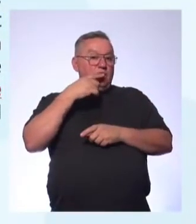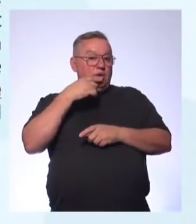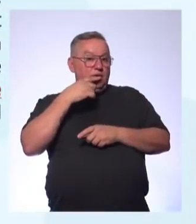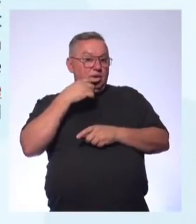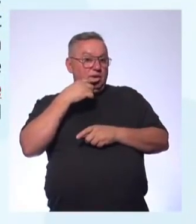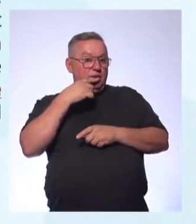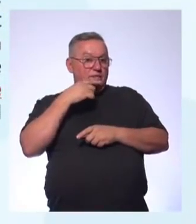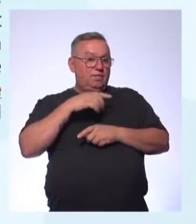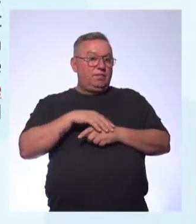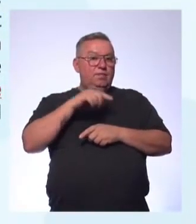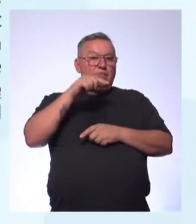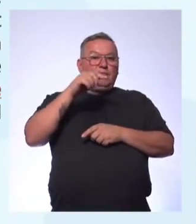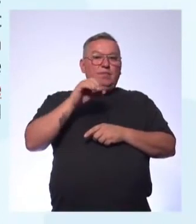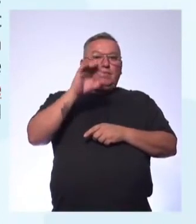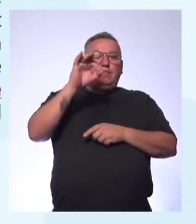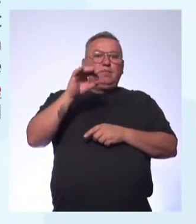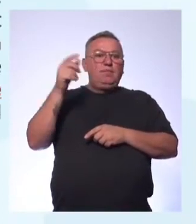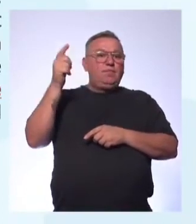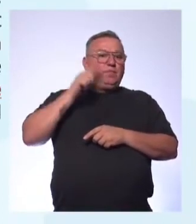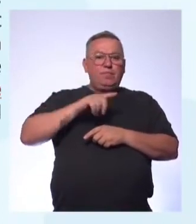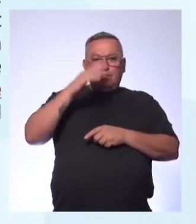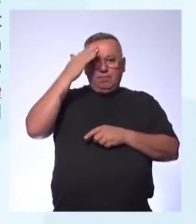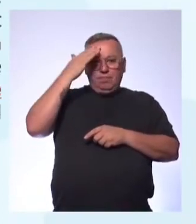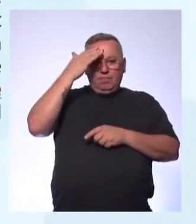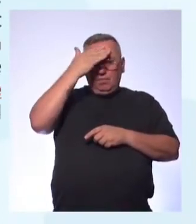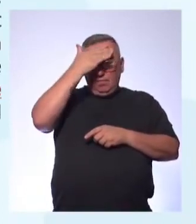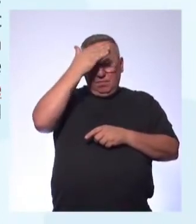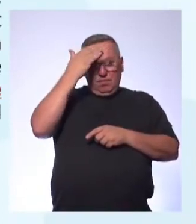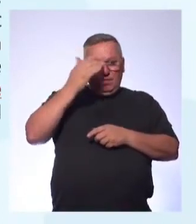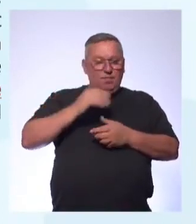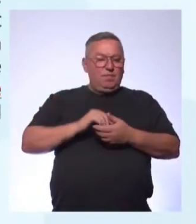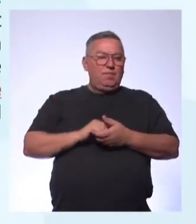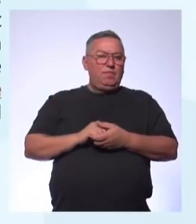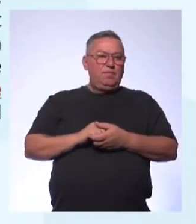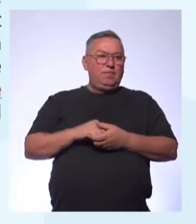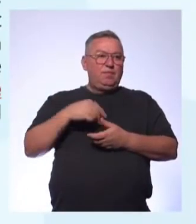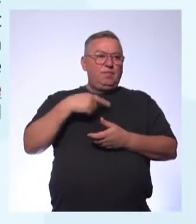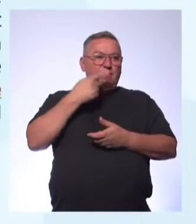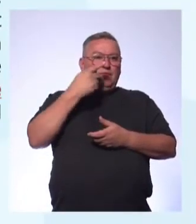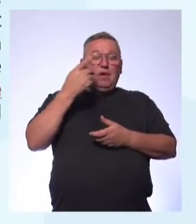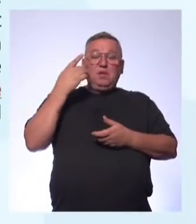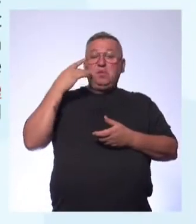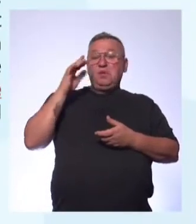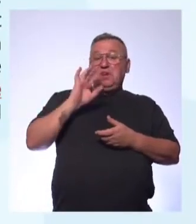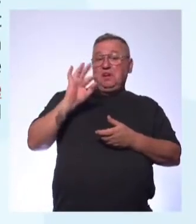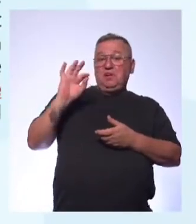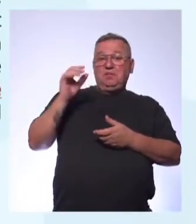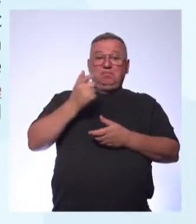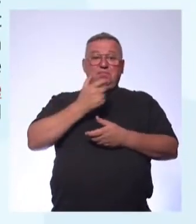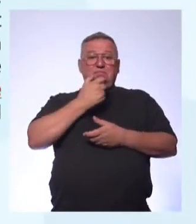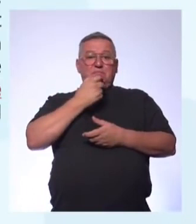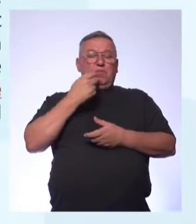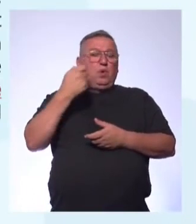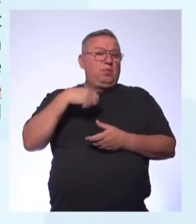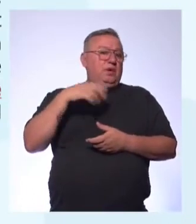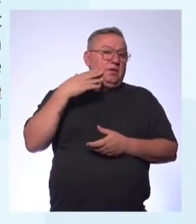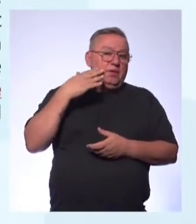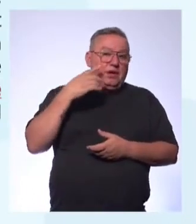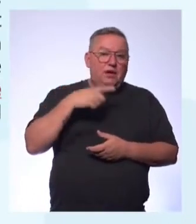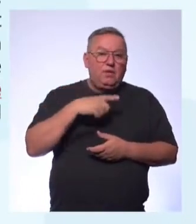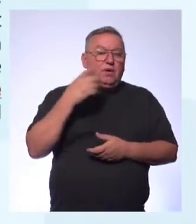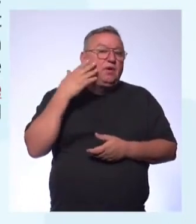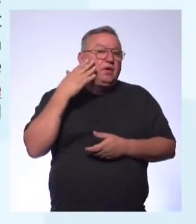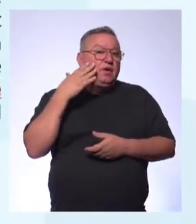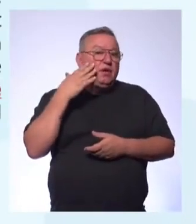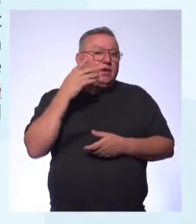do texto Gente, como é que você não vai entender esse texto? Ainda fala assim Ah, mas eu não sei nada de inglês Não, não precisa saber nada Eu quero que